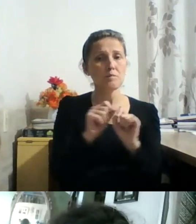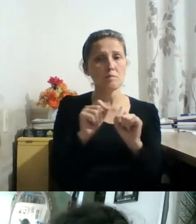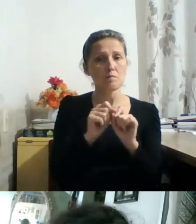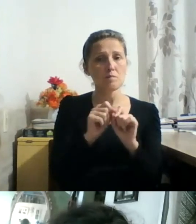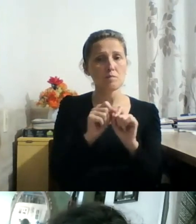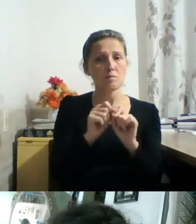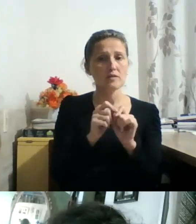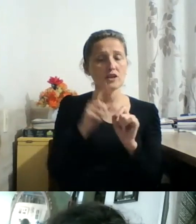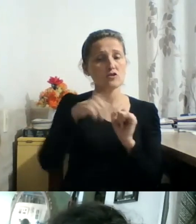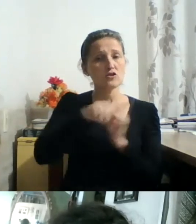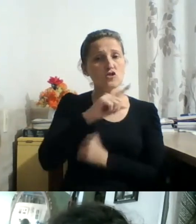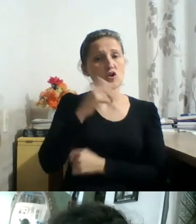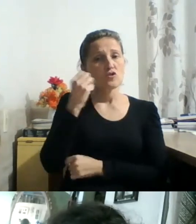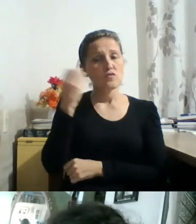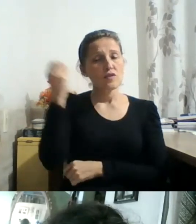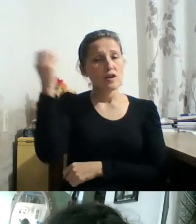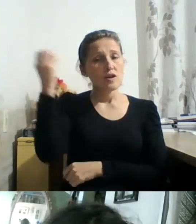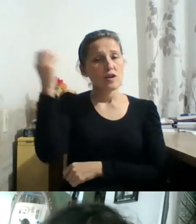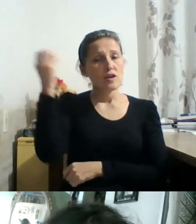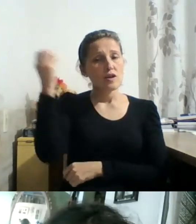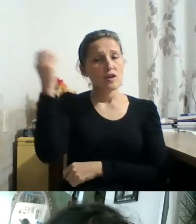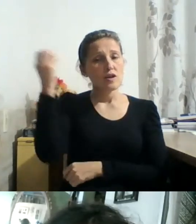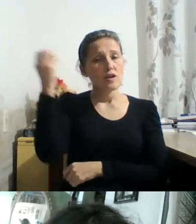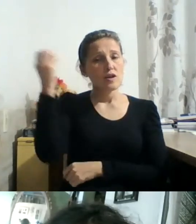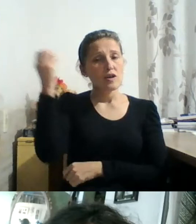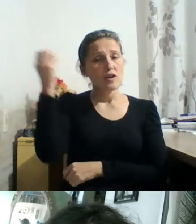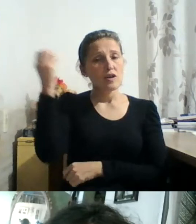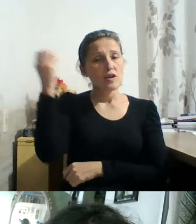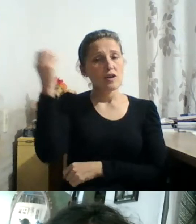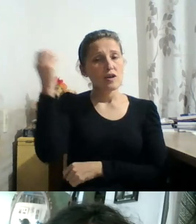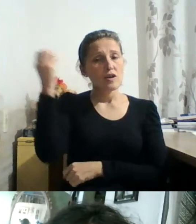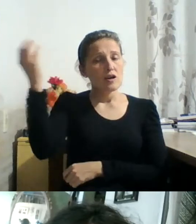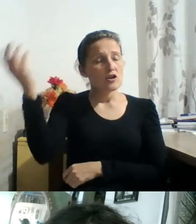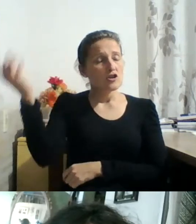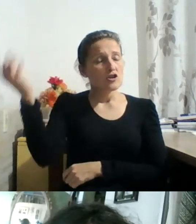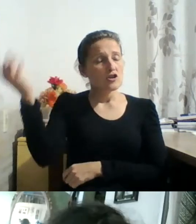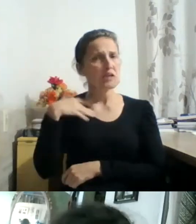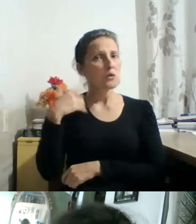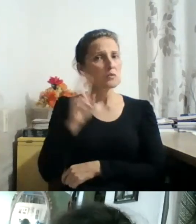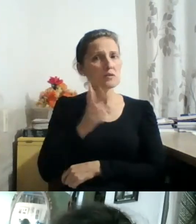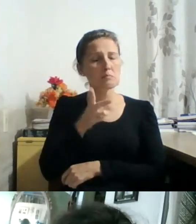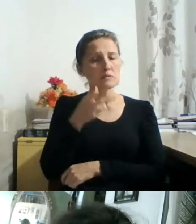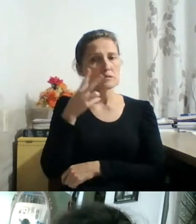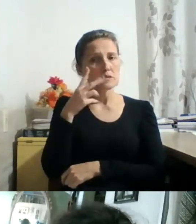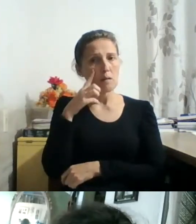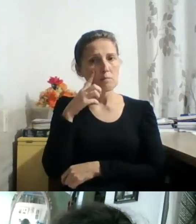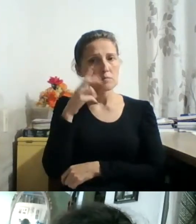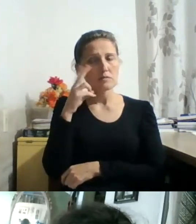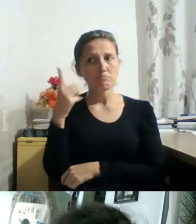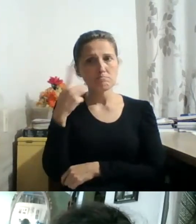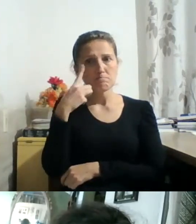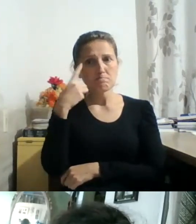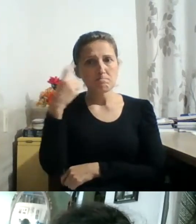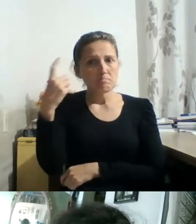viajar pelo mundo das imagens. Então, essa é uma sedução que eu sempre tive e que, num determinado caminho dessa,